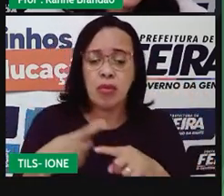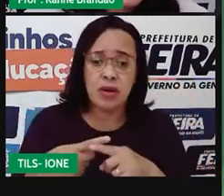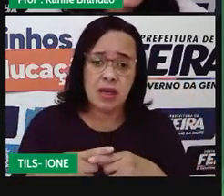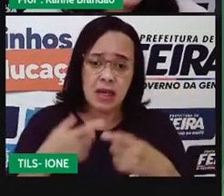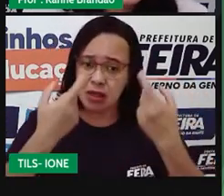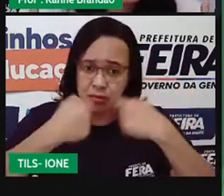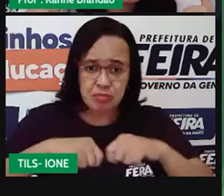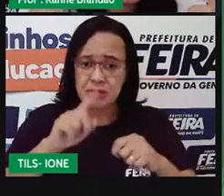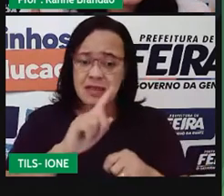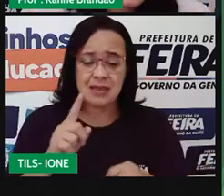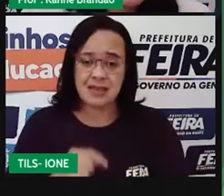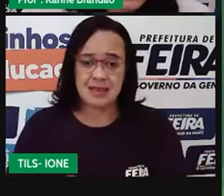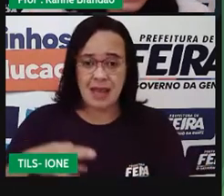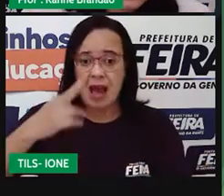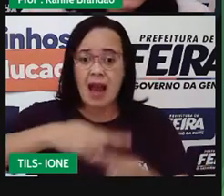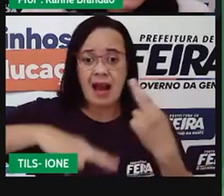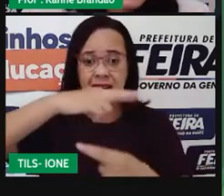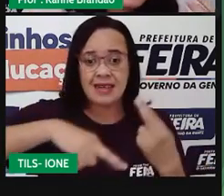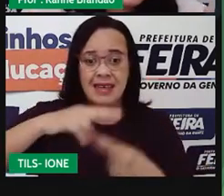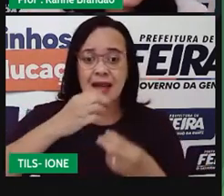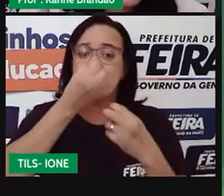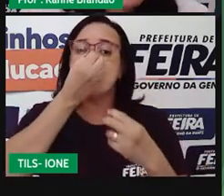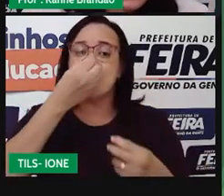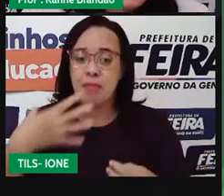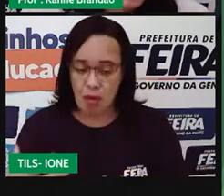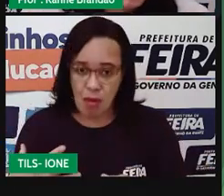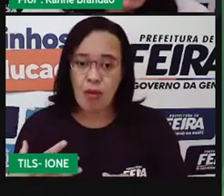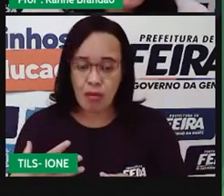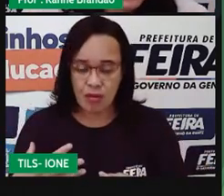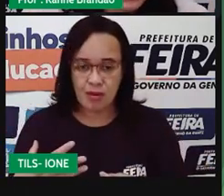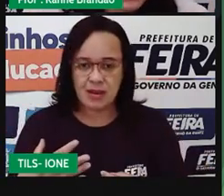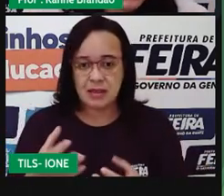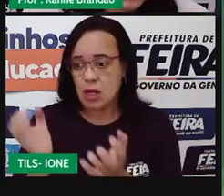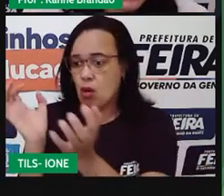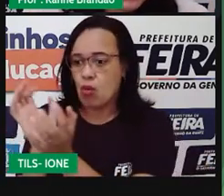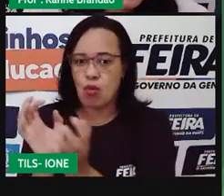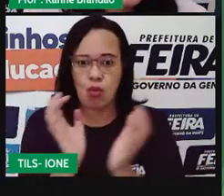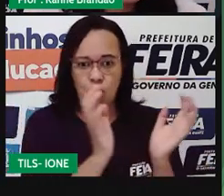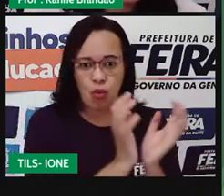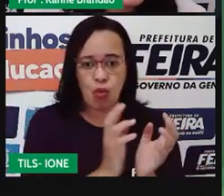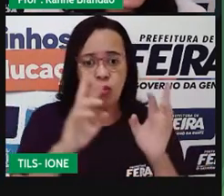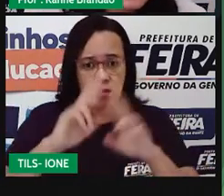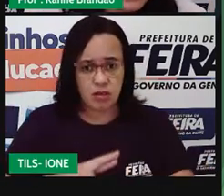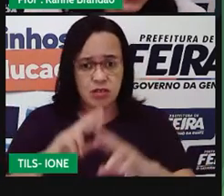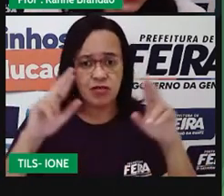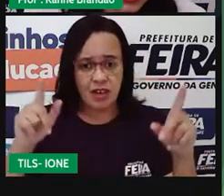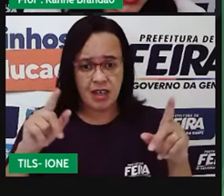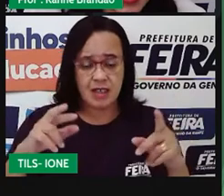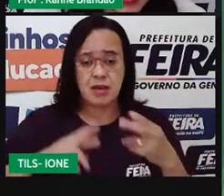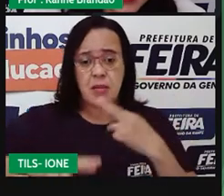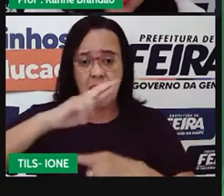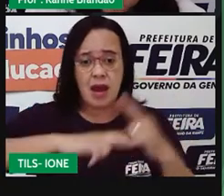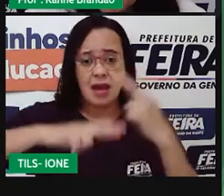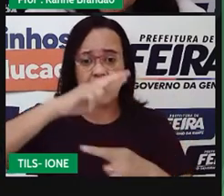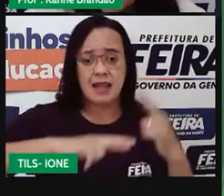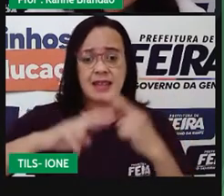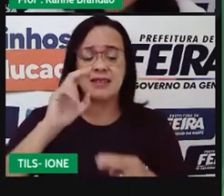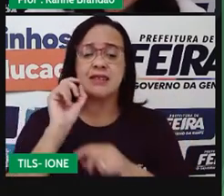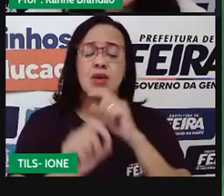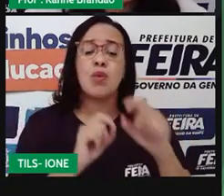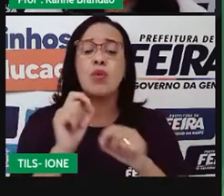e é uma relação benéfica entre espécies diferentes, que tipo de relação ecológica é essa?